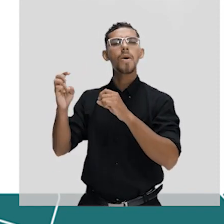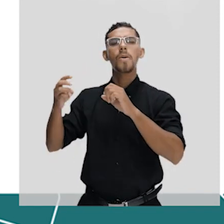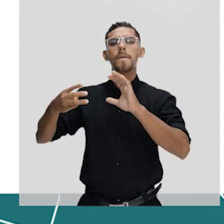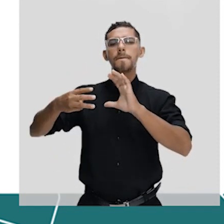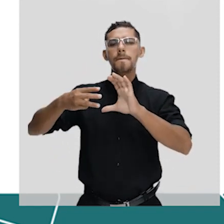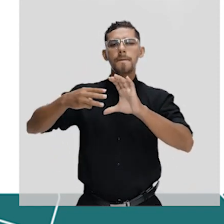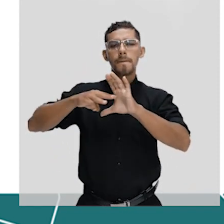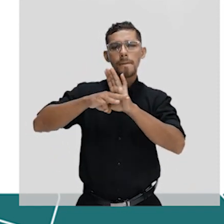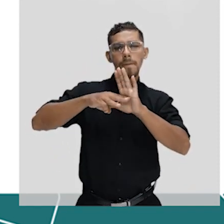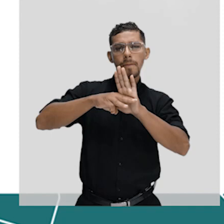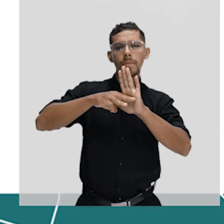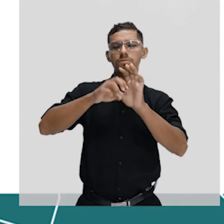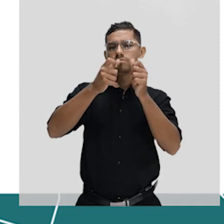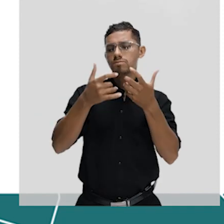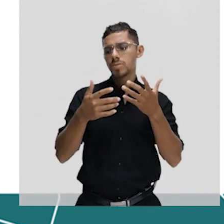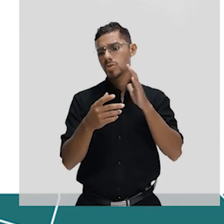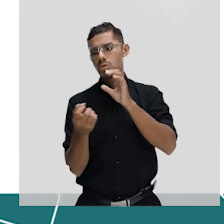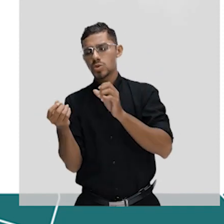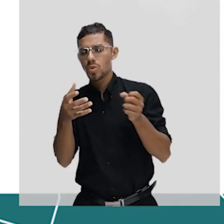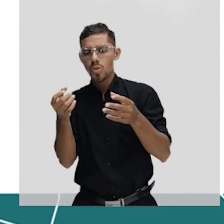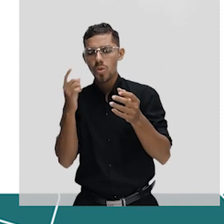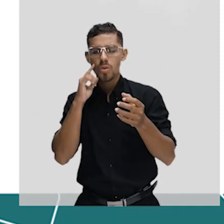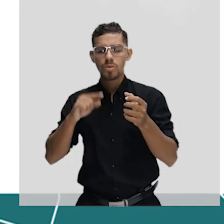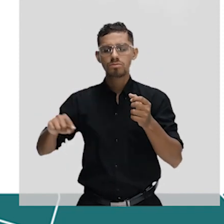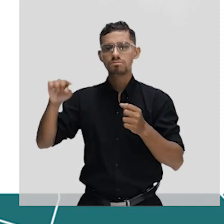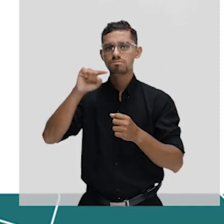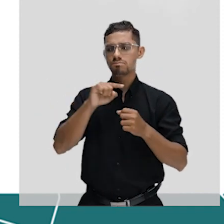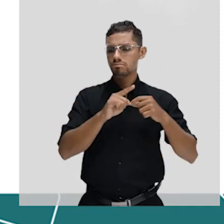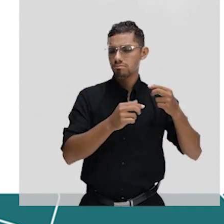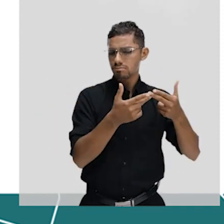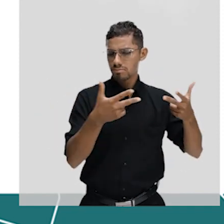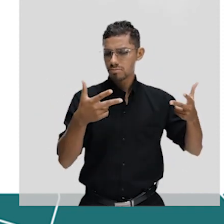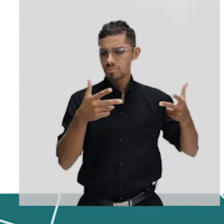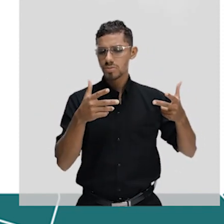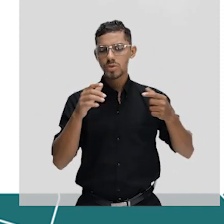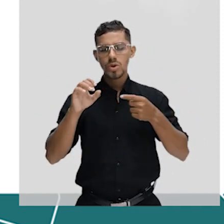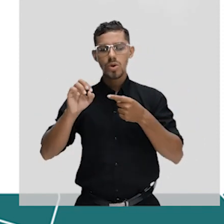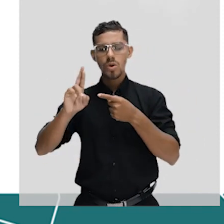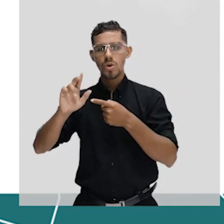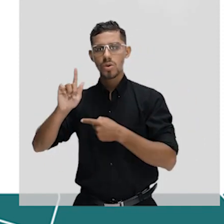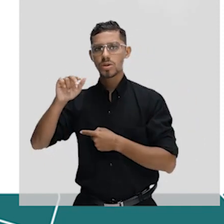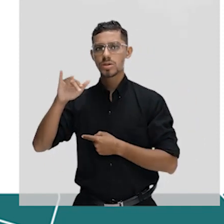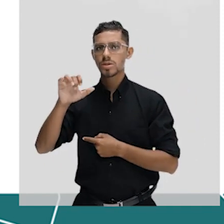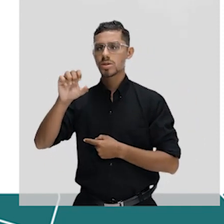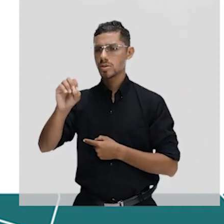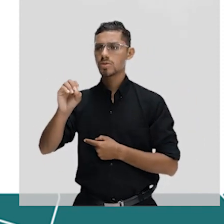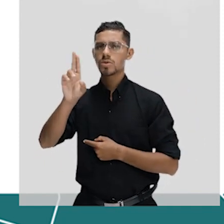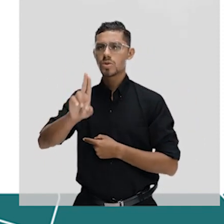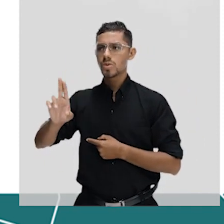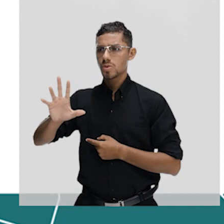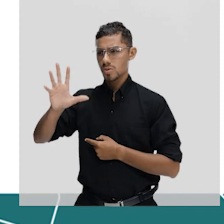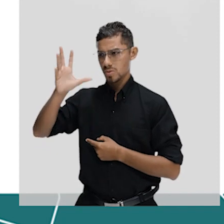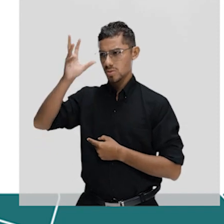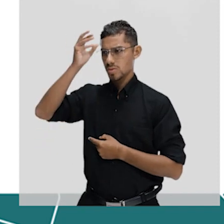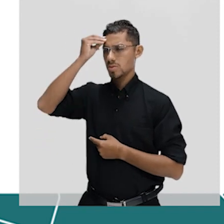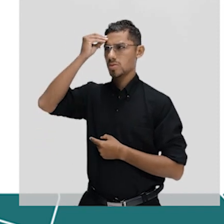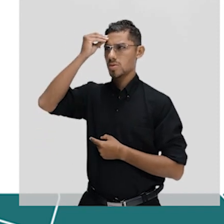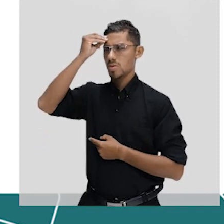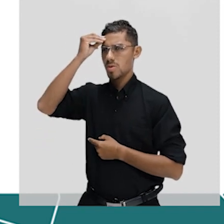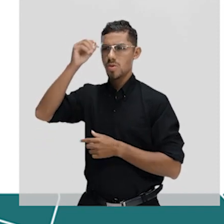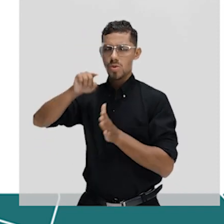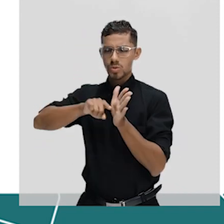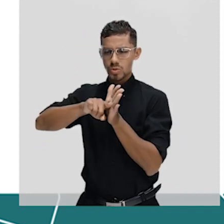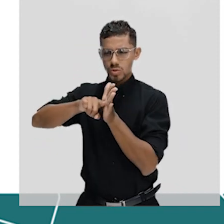novos produtos ou novas formas de organismos. Então você vai utilizar os conhecimentos científicos para tentar